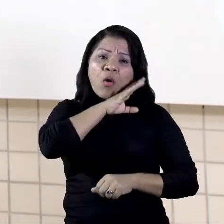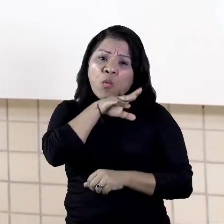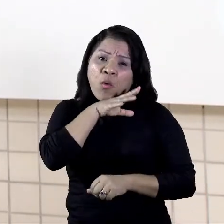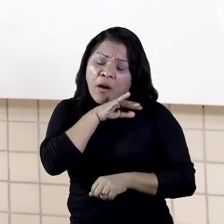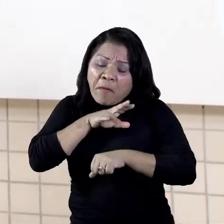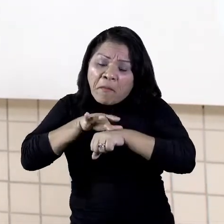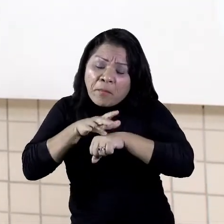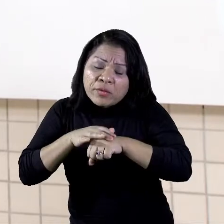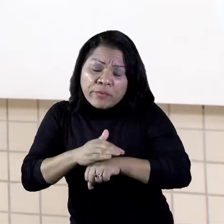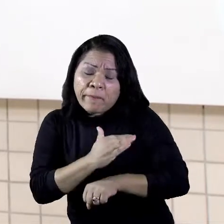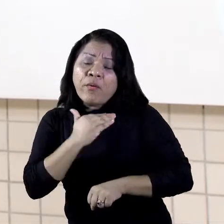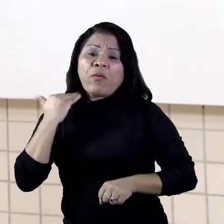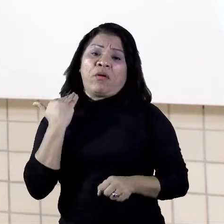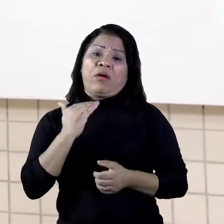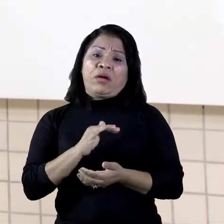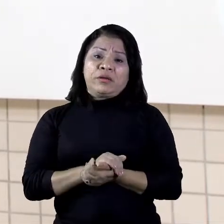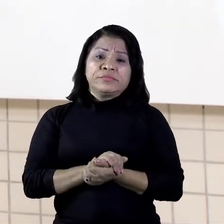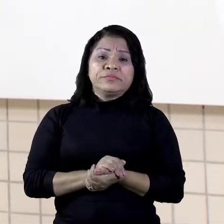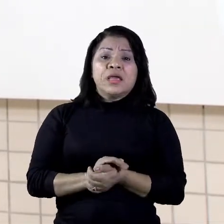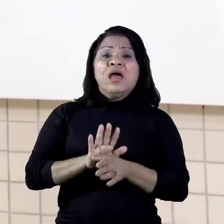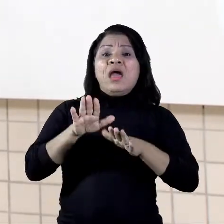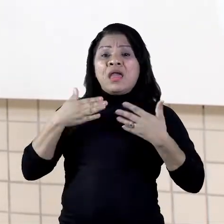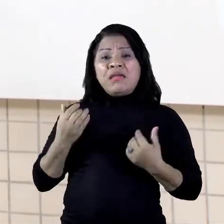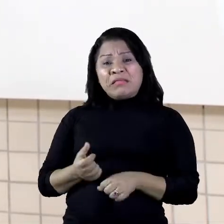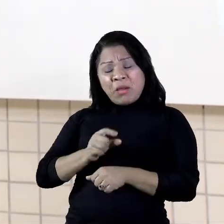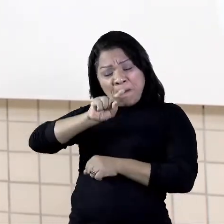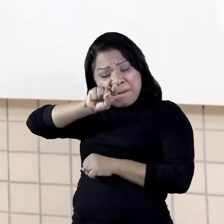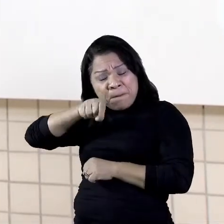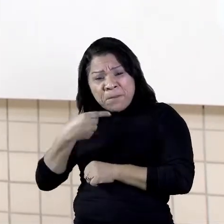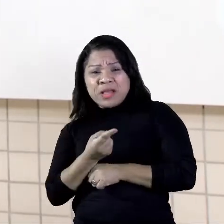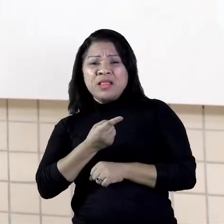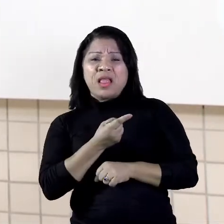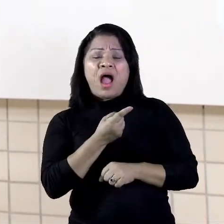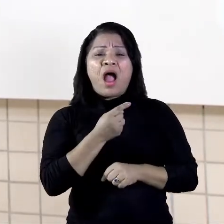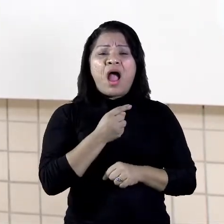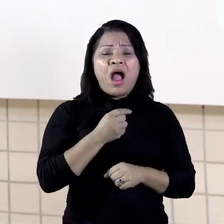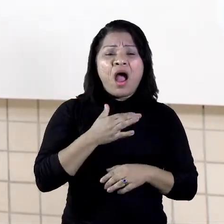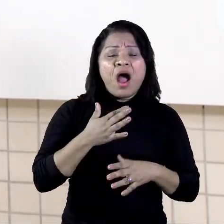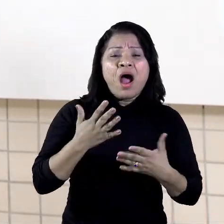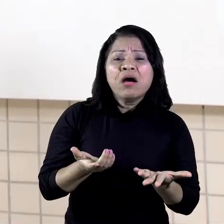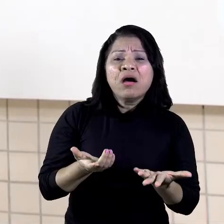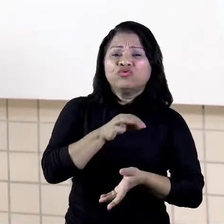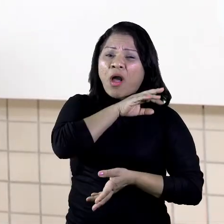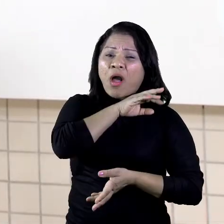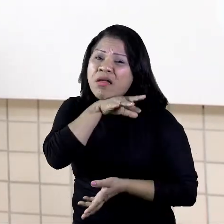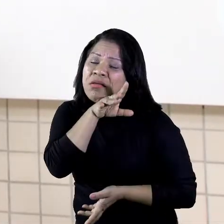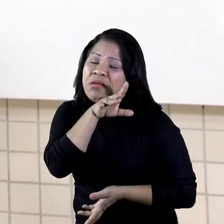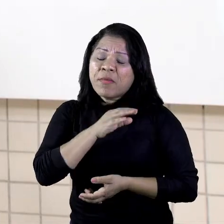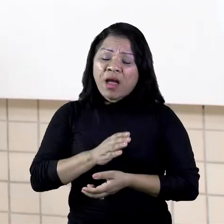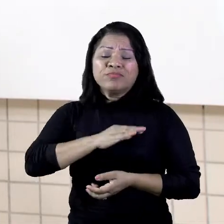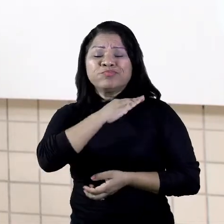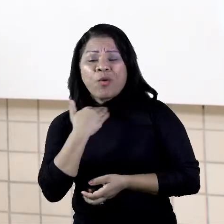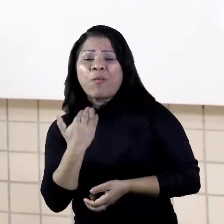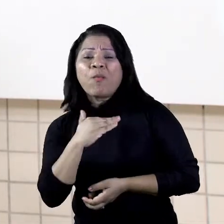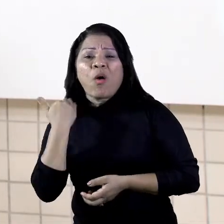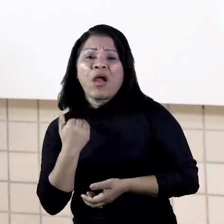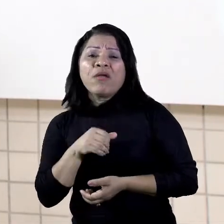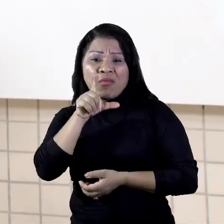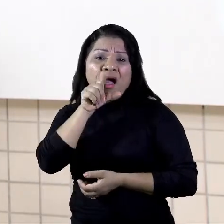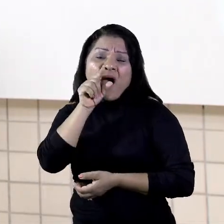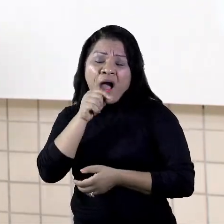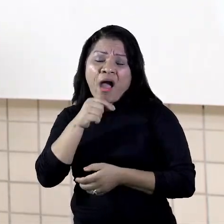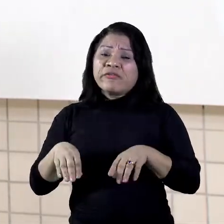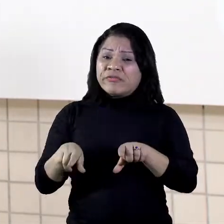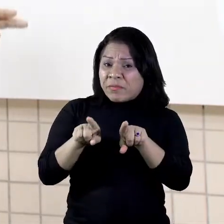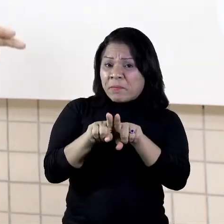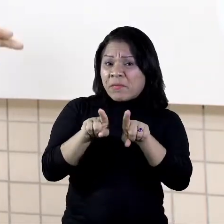hoje, milhares de animais no mar estão morrendo porque estão engolindo plástico e aves também. Então, o plástico,